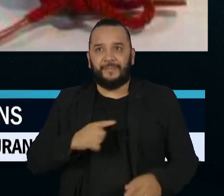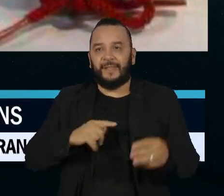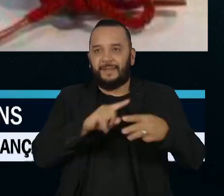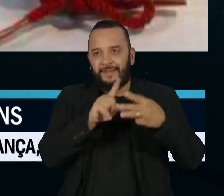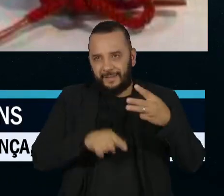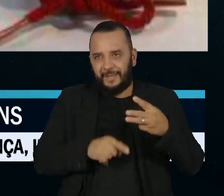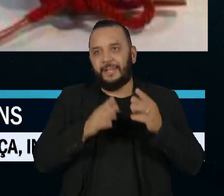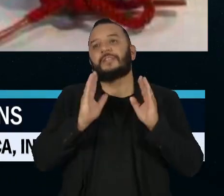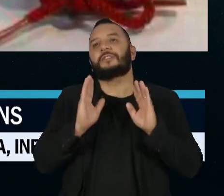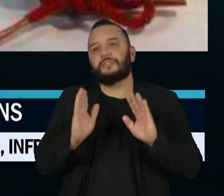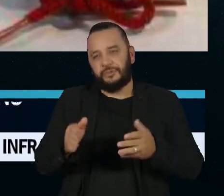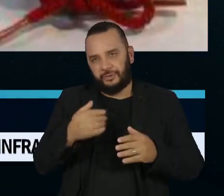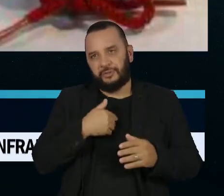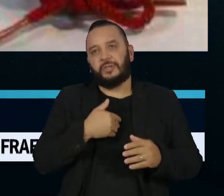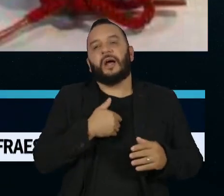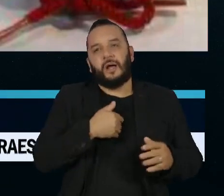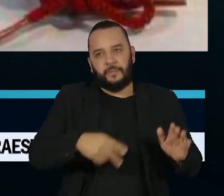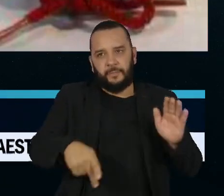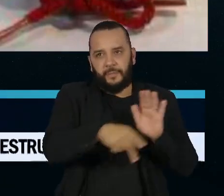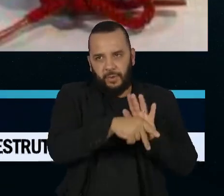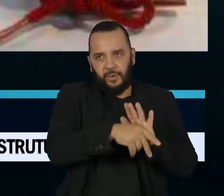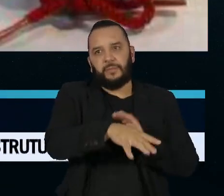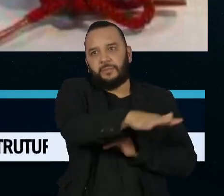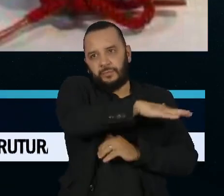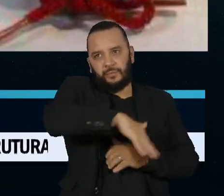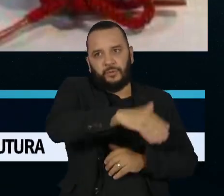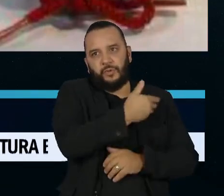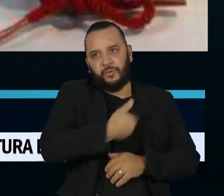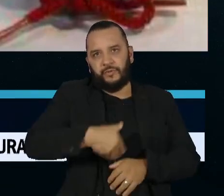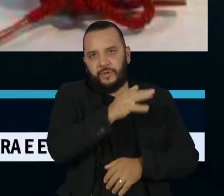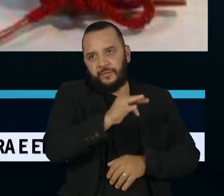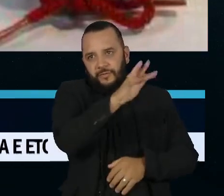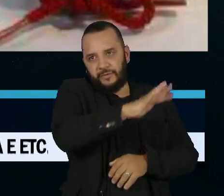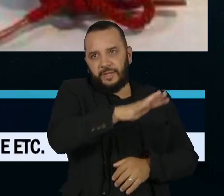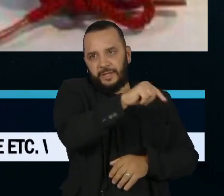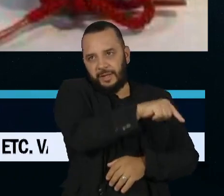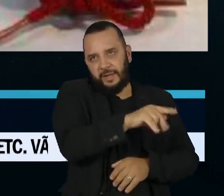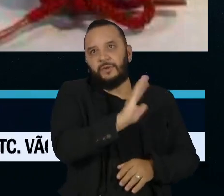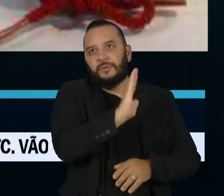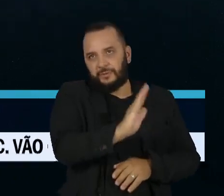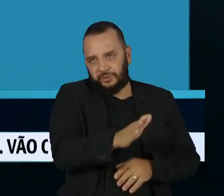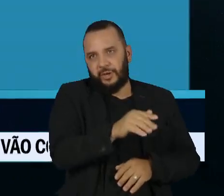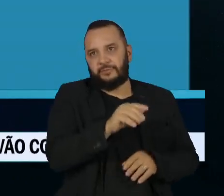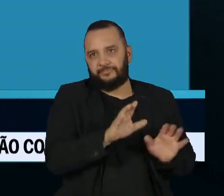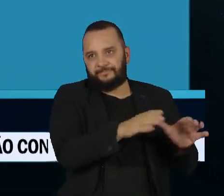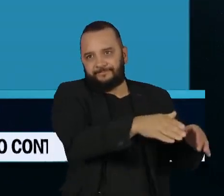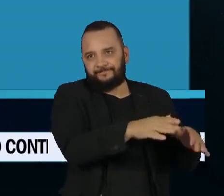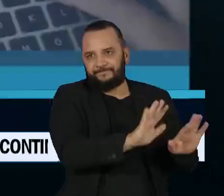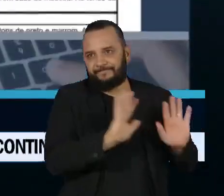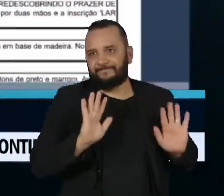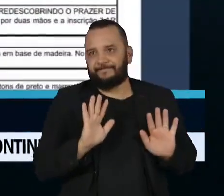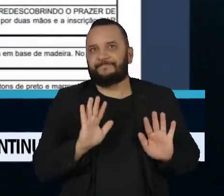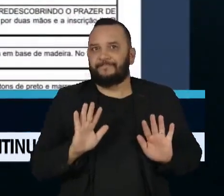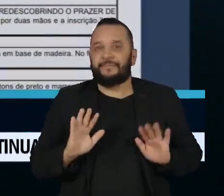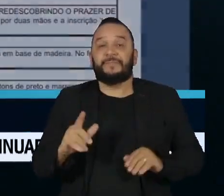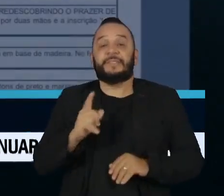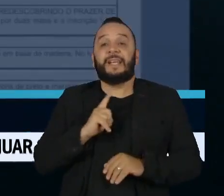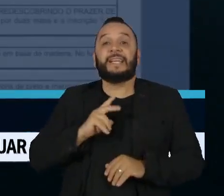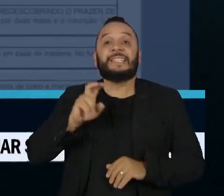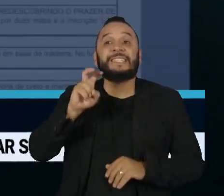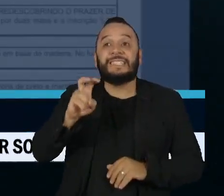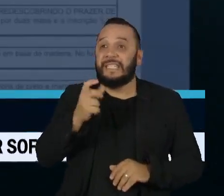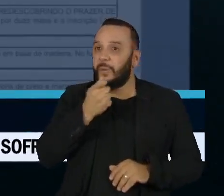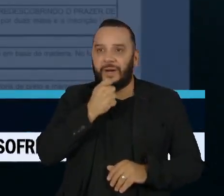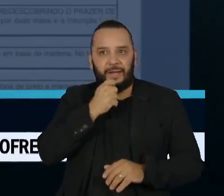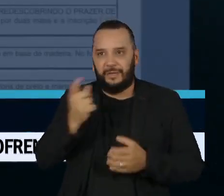tinham sido incorporados ao patrimônio público, mesmo antes da determinação do TCU. Entre os cinco que ainda não foram